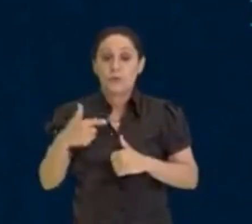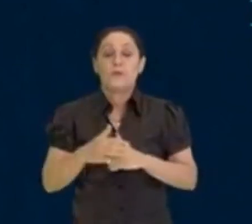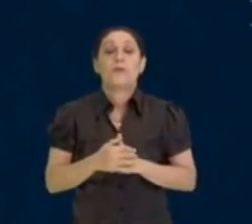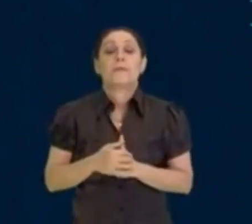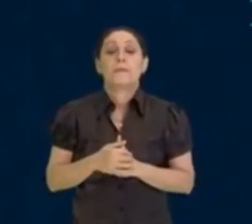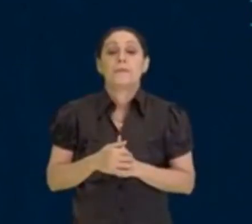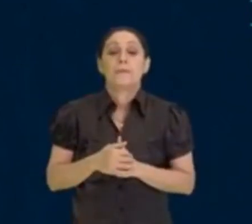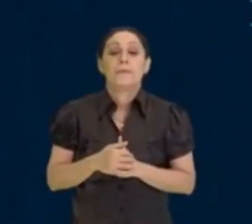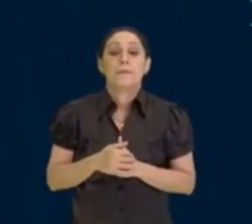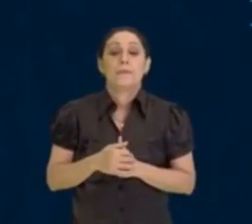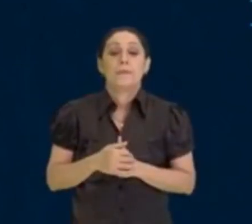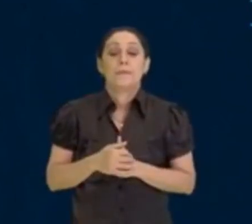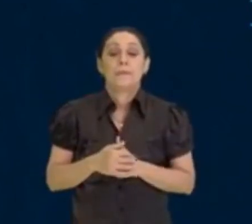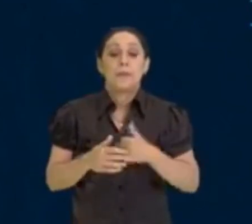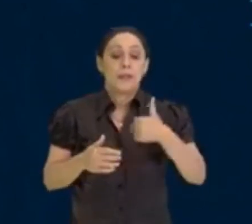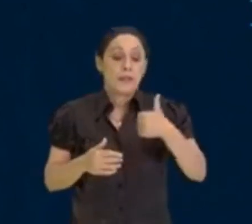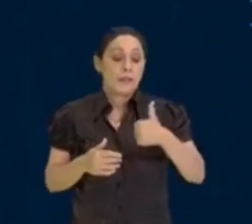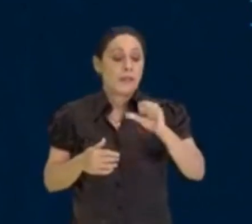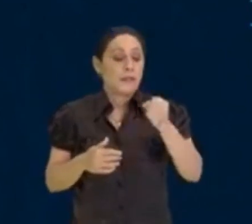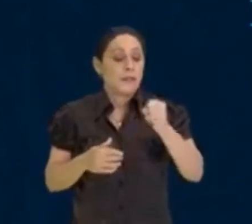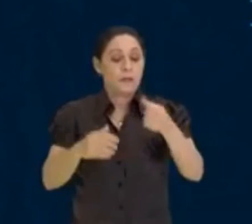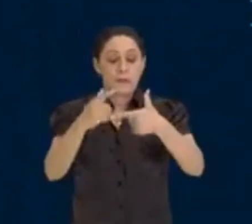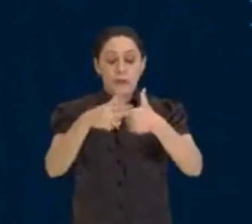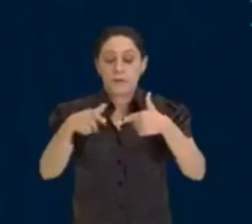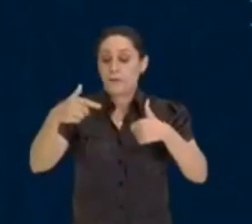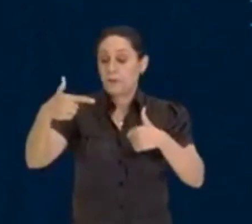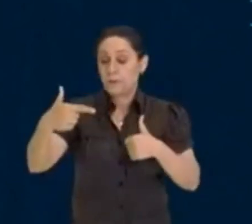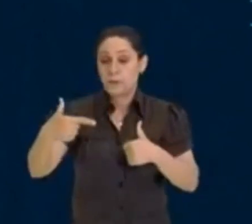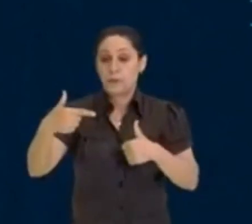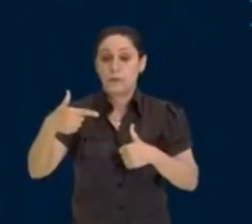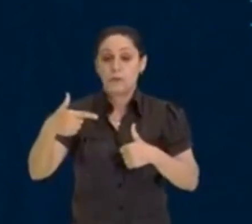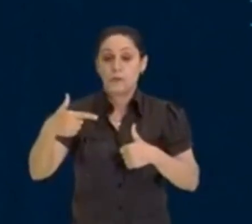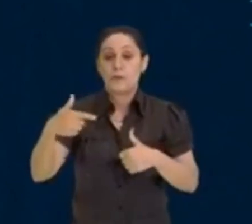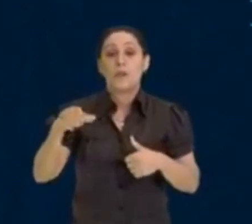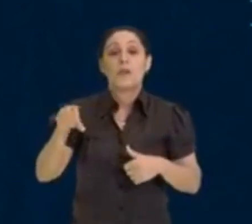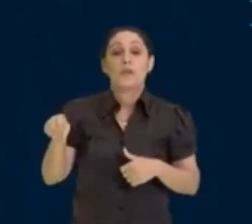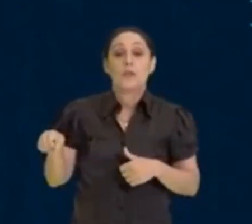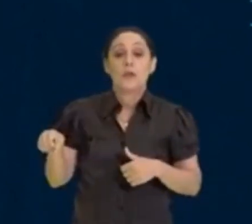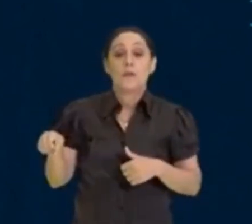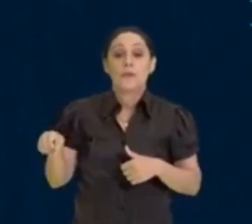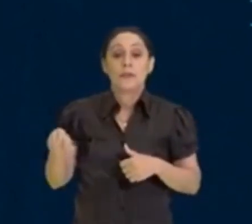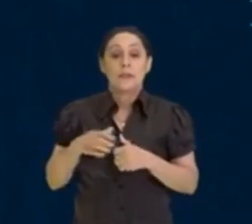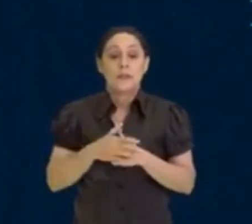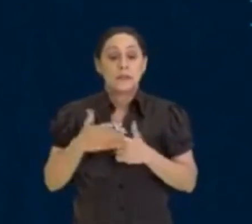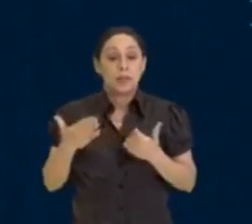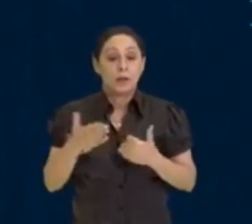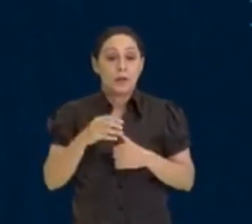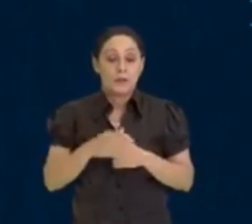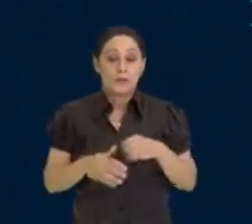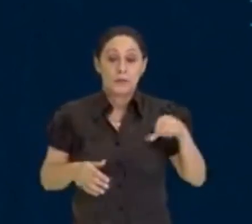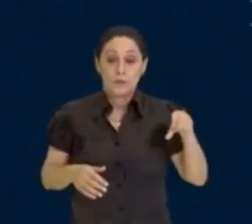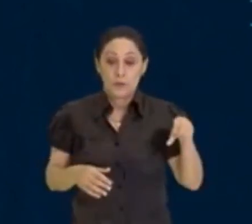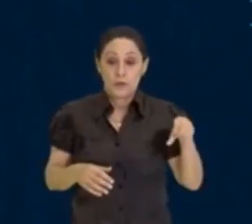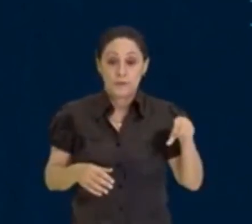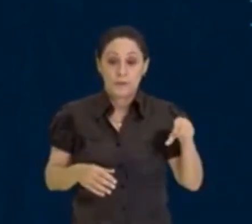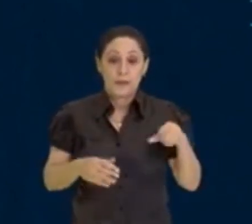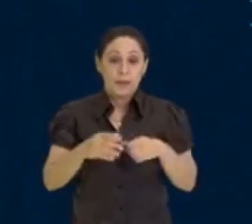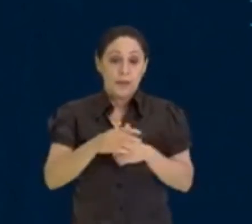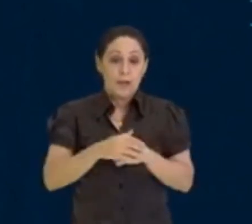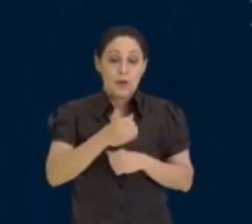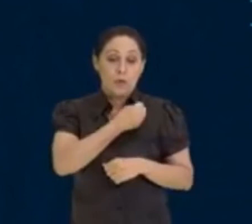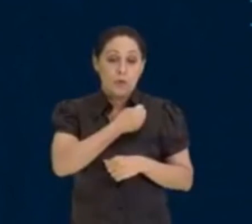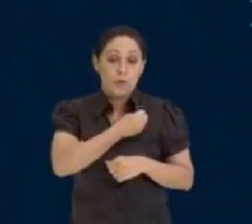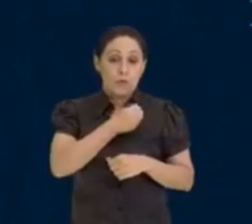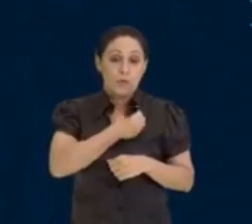olha, 18 dividido por 2, vai dar 9, aí, nesse caso, já não é mais número par, já é um número ímpar, aí você vai para outras